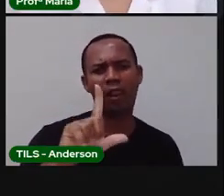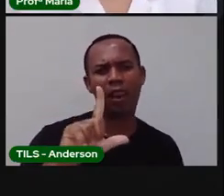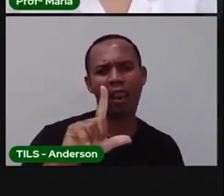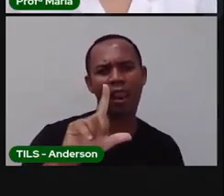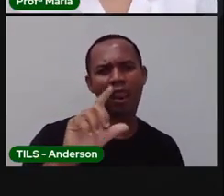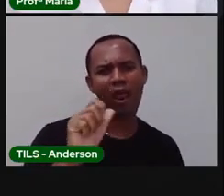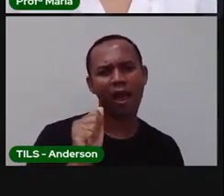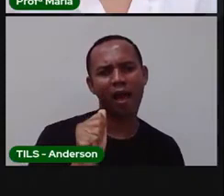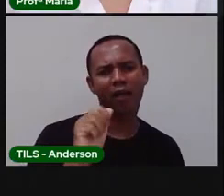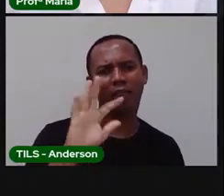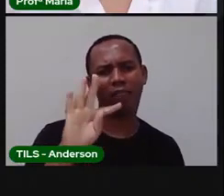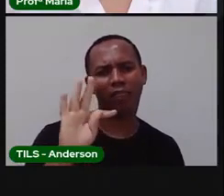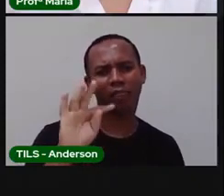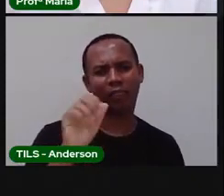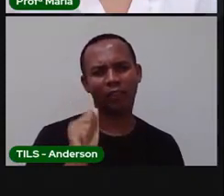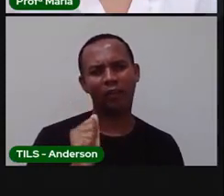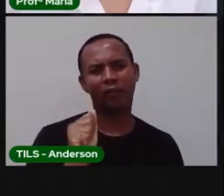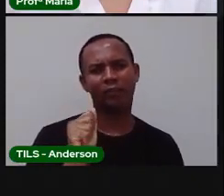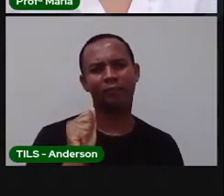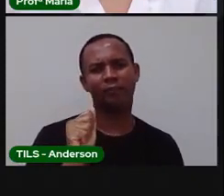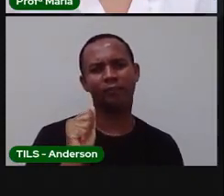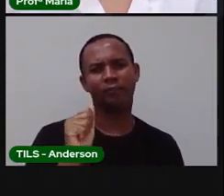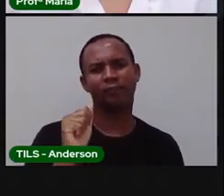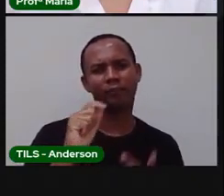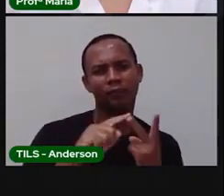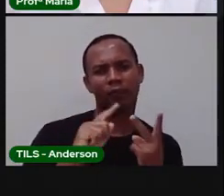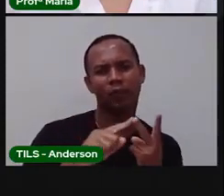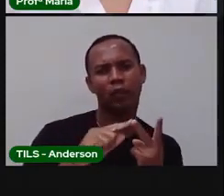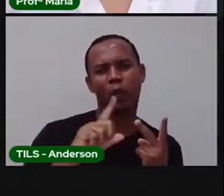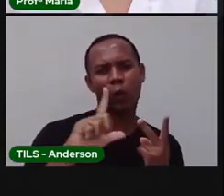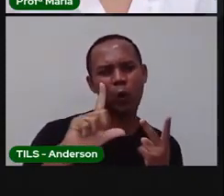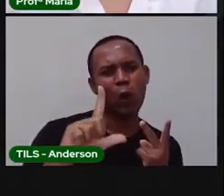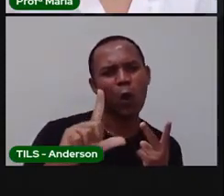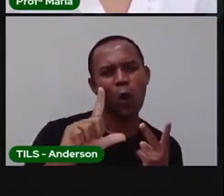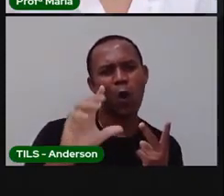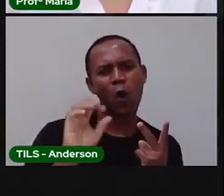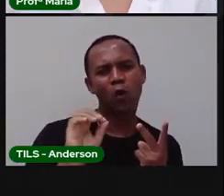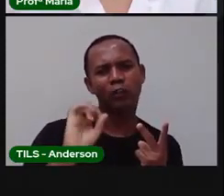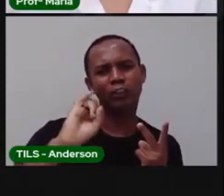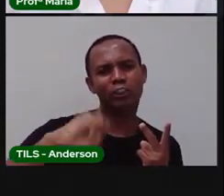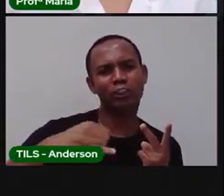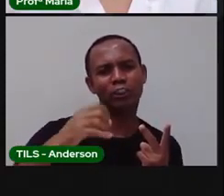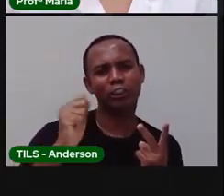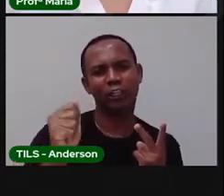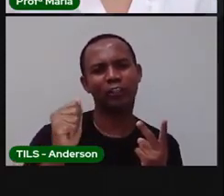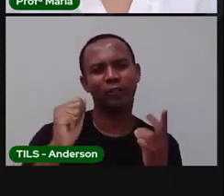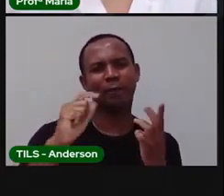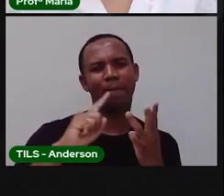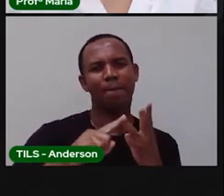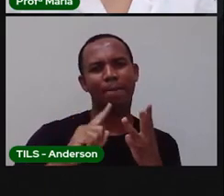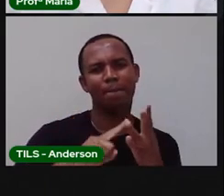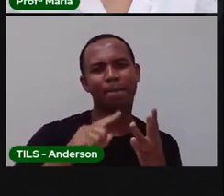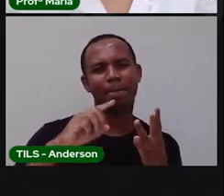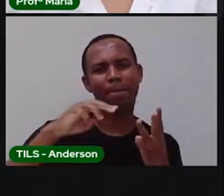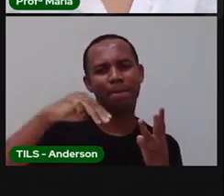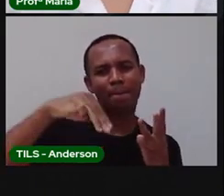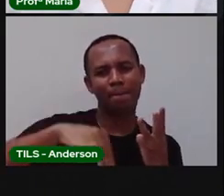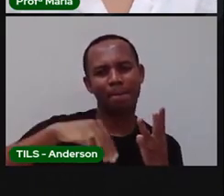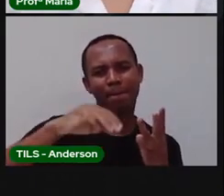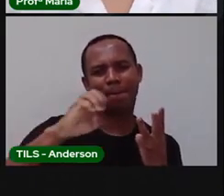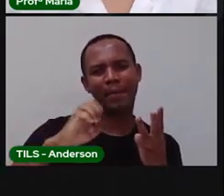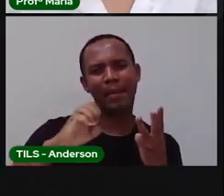Já. Mé. Lão. Bó. Lá. Bá.